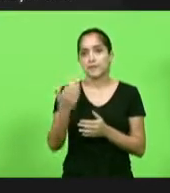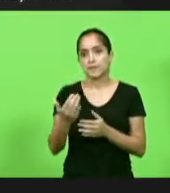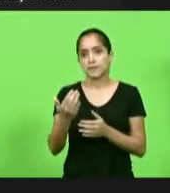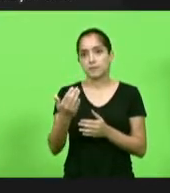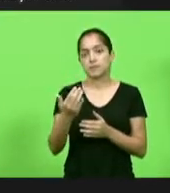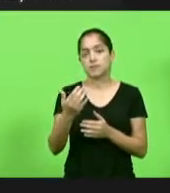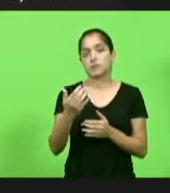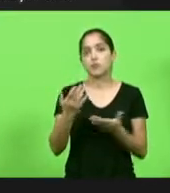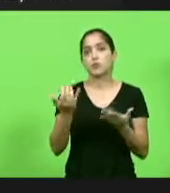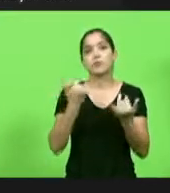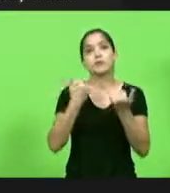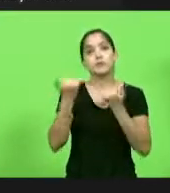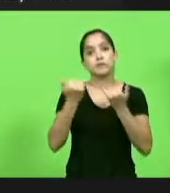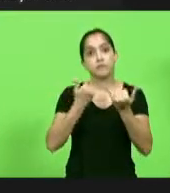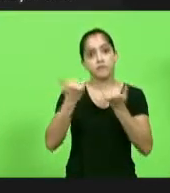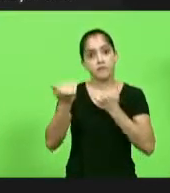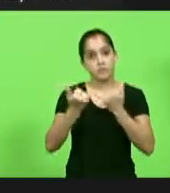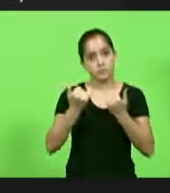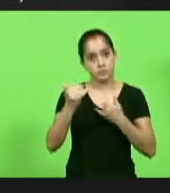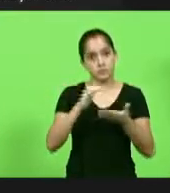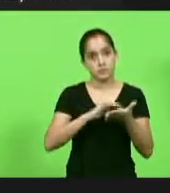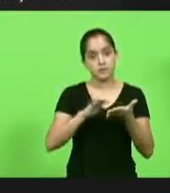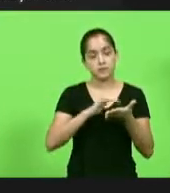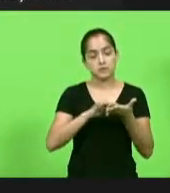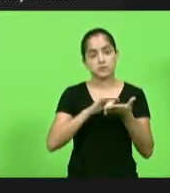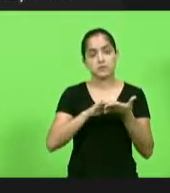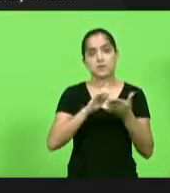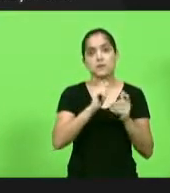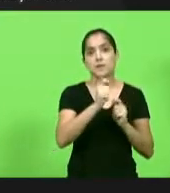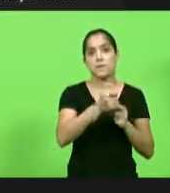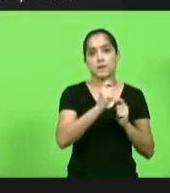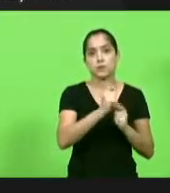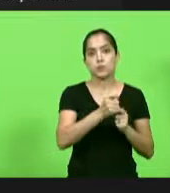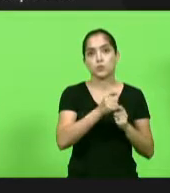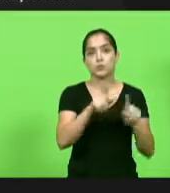solicita informações da secretária do Estado da Agricultura e da Pesca,